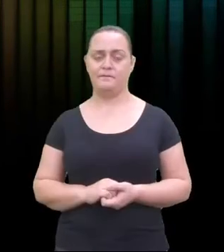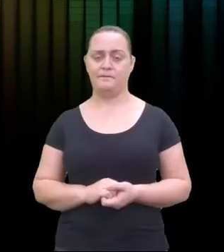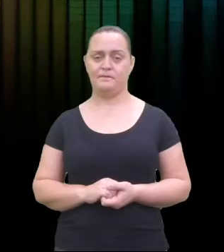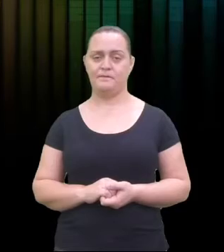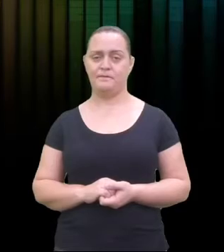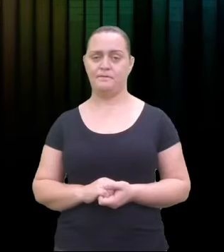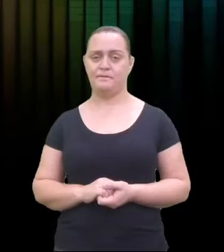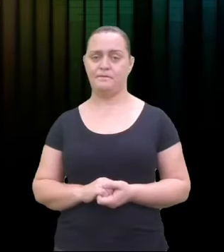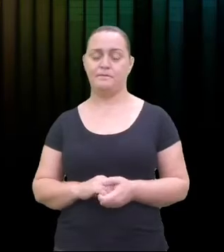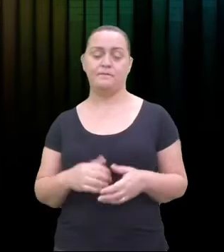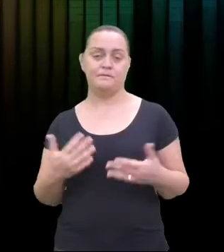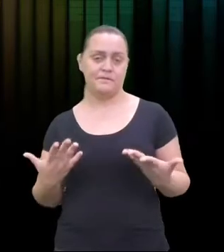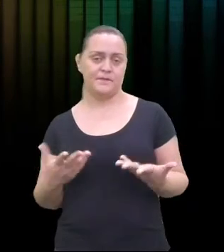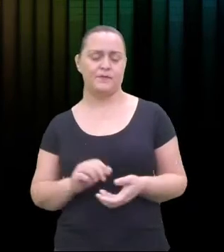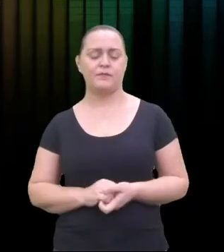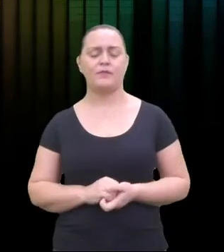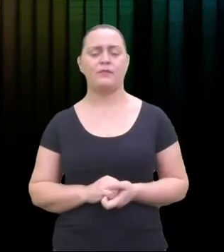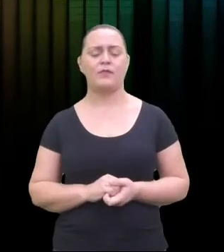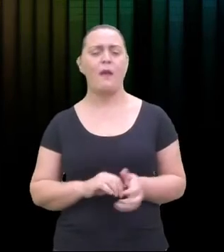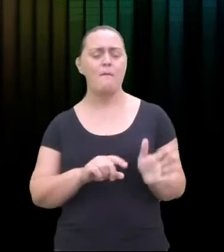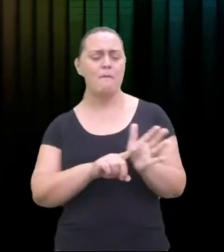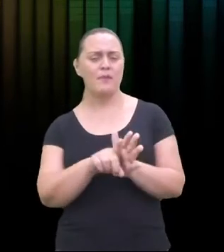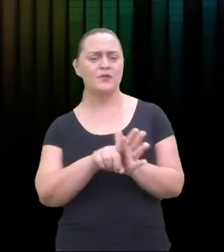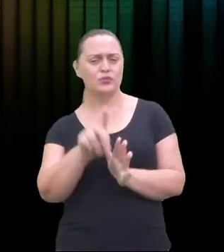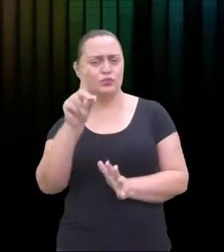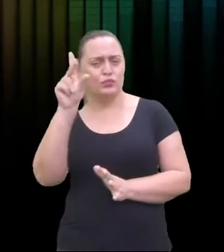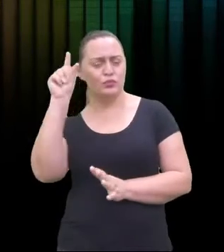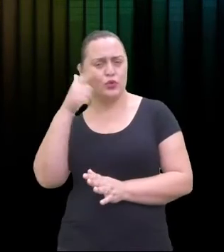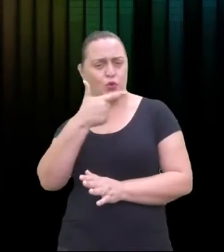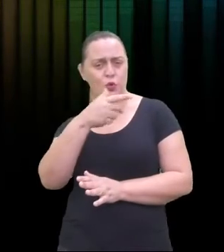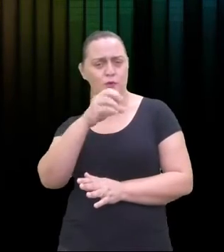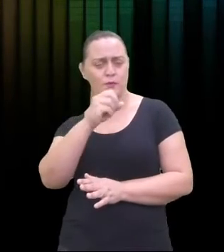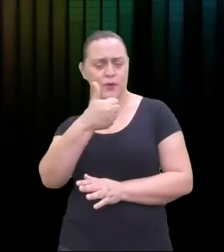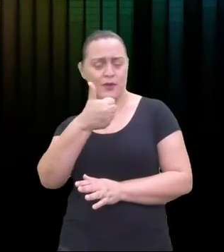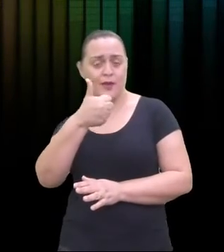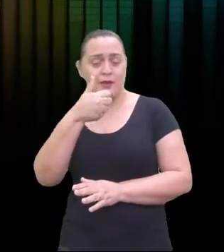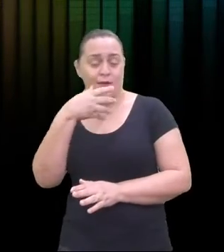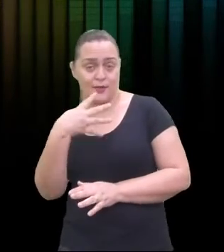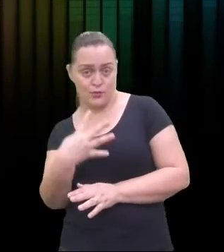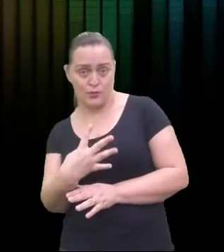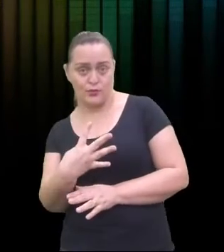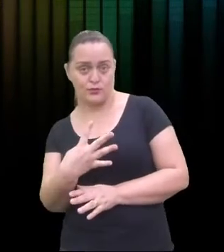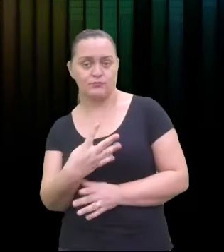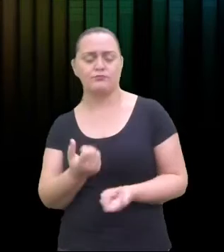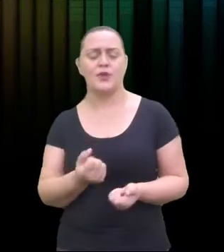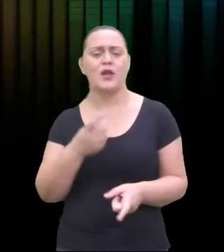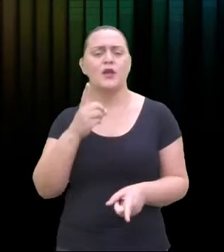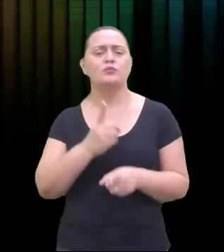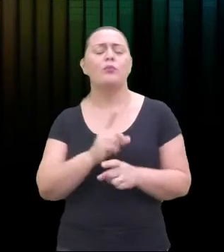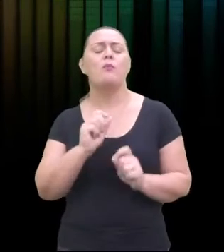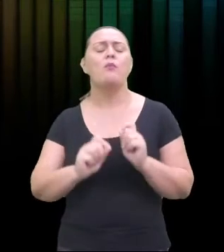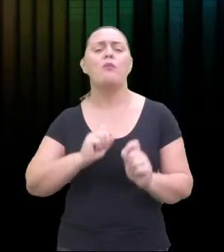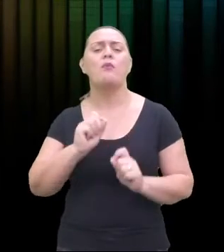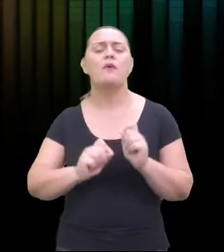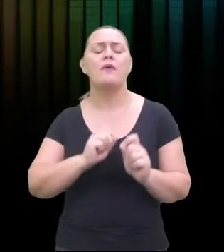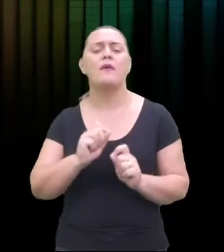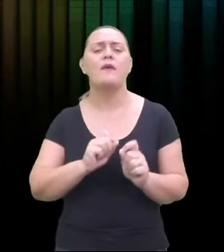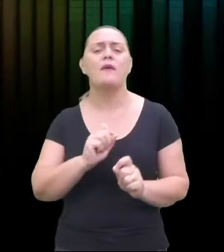O estudo, 2014, descobriu que, quando as pessoas, quando nós ouvimos uma canção melancólica,